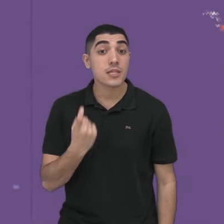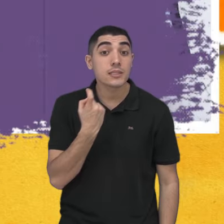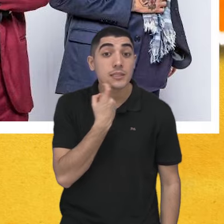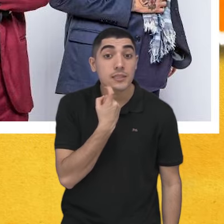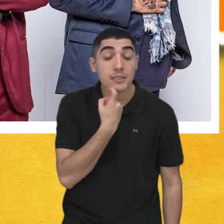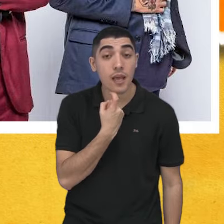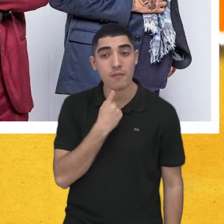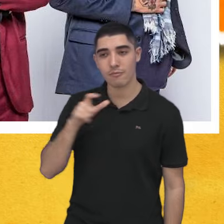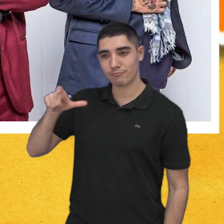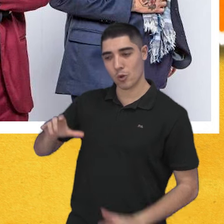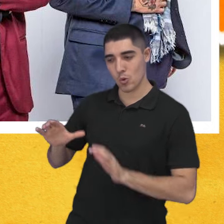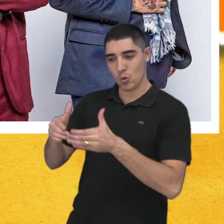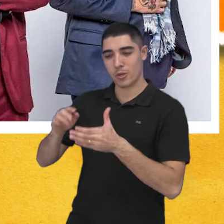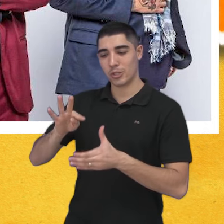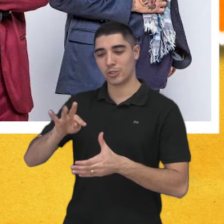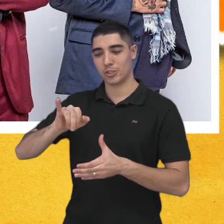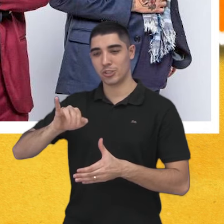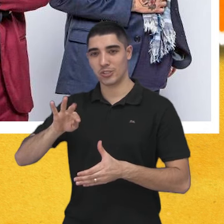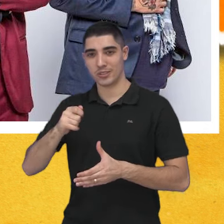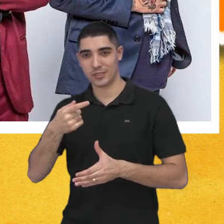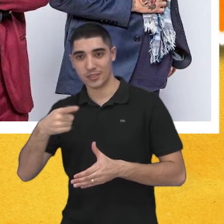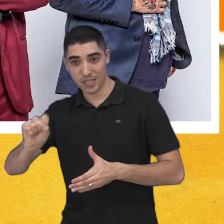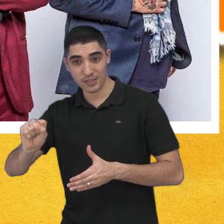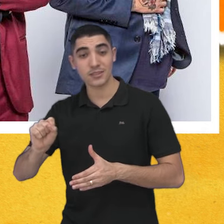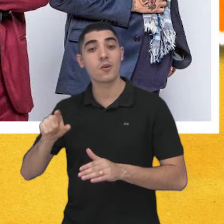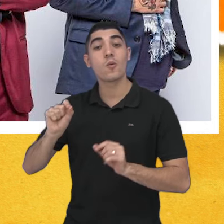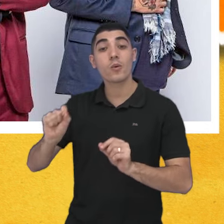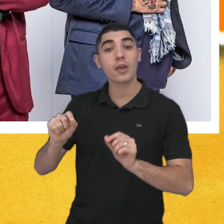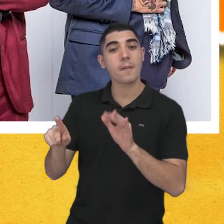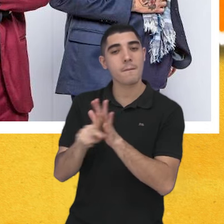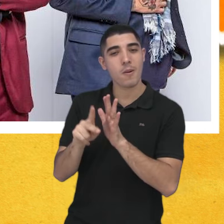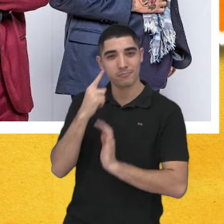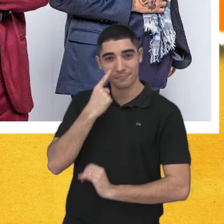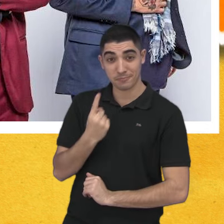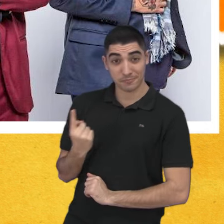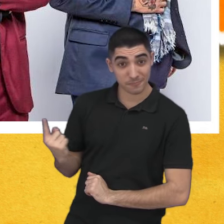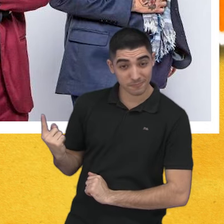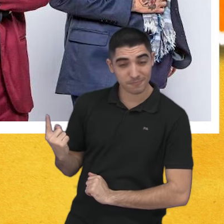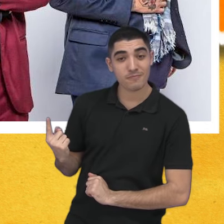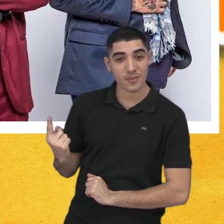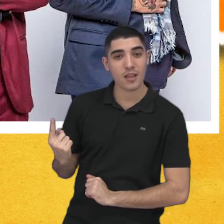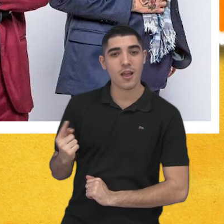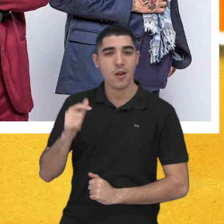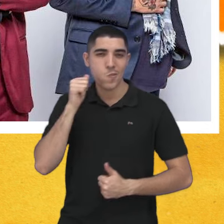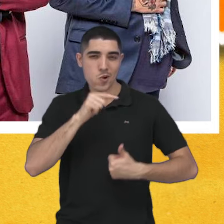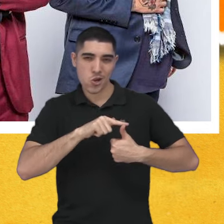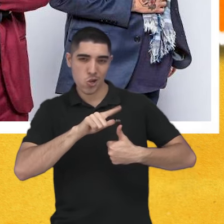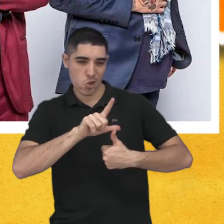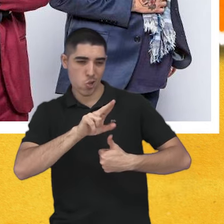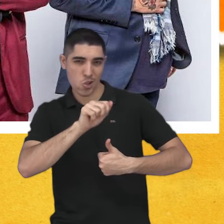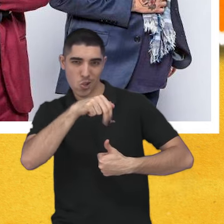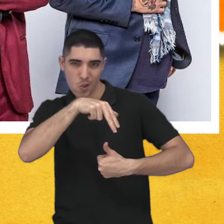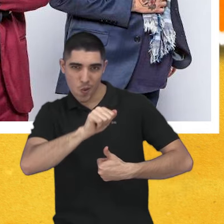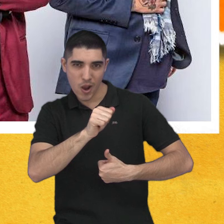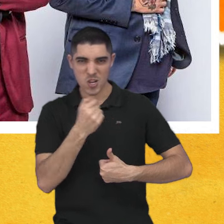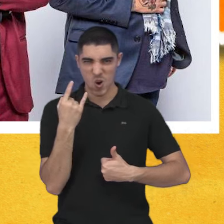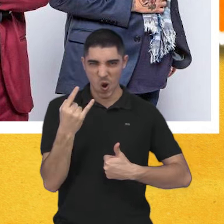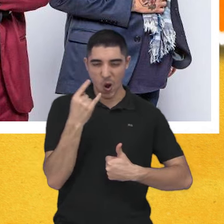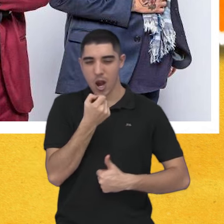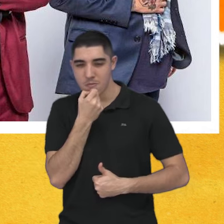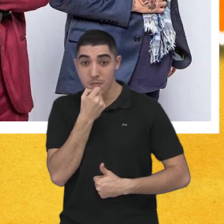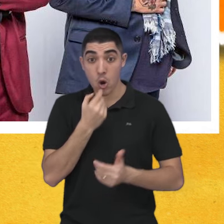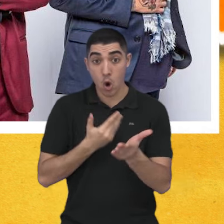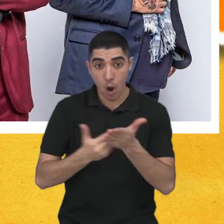Na sexta-feira, Titãs retorna a São José com a Tornê Microfonado. Luana Camará, a roqueira da região,